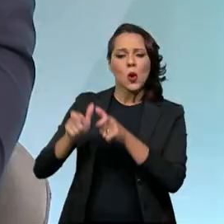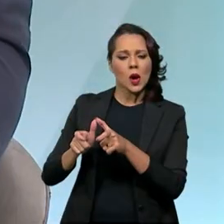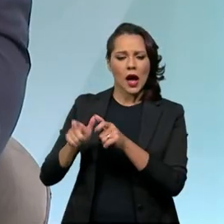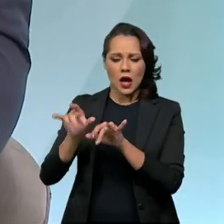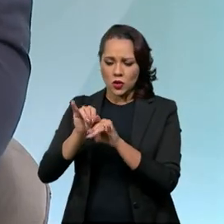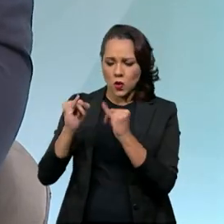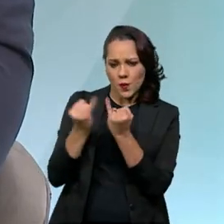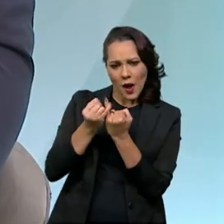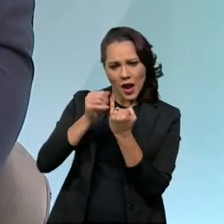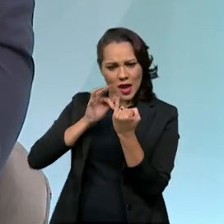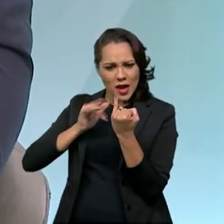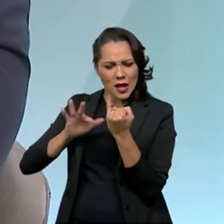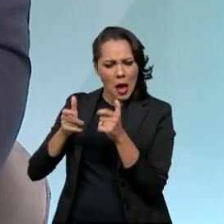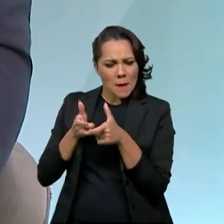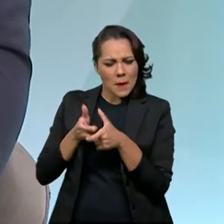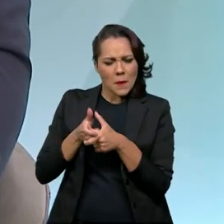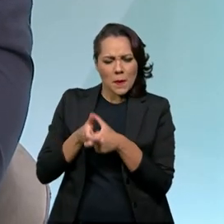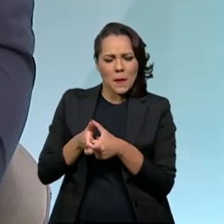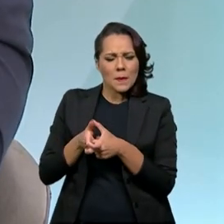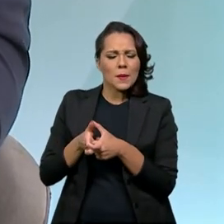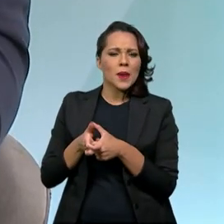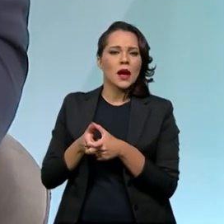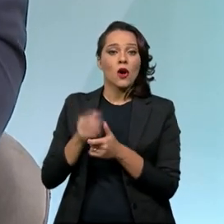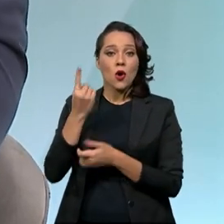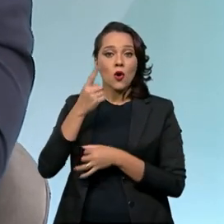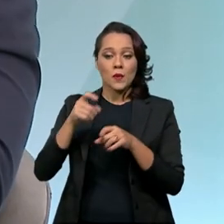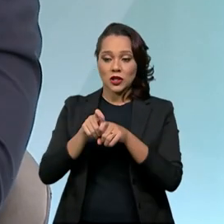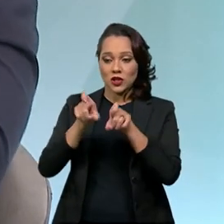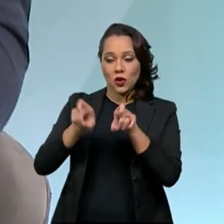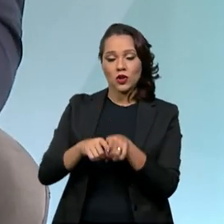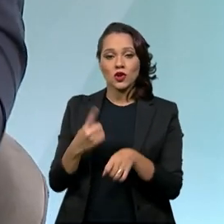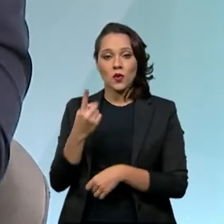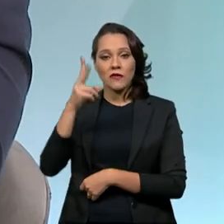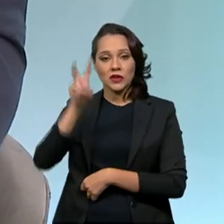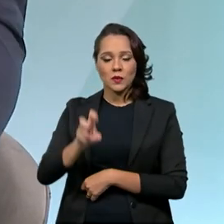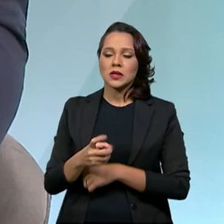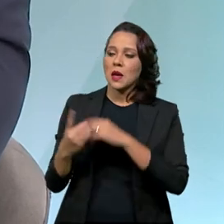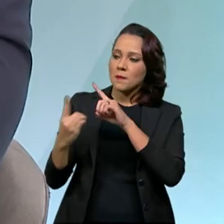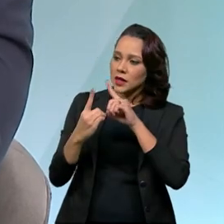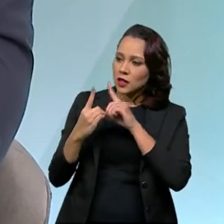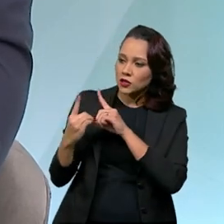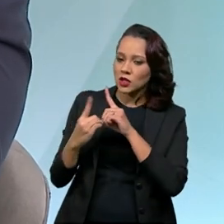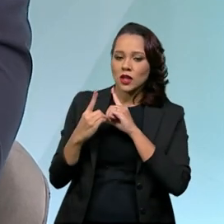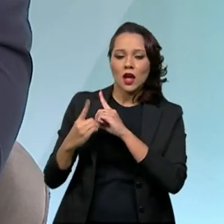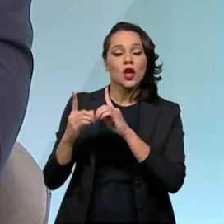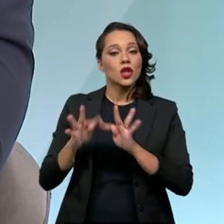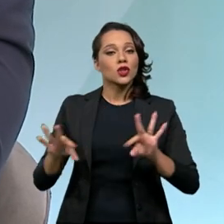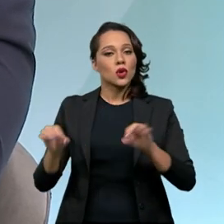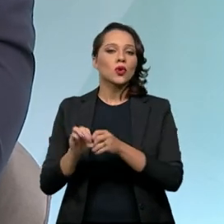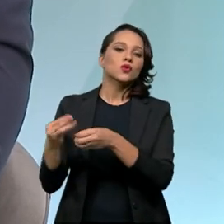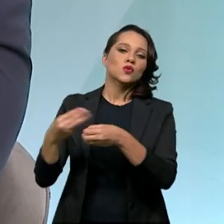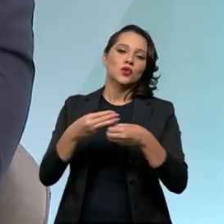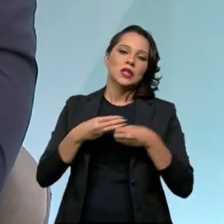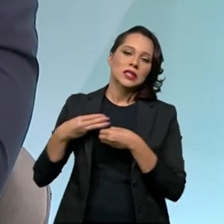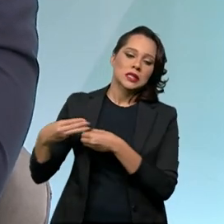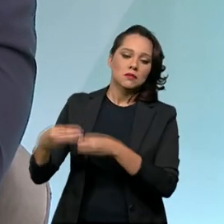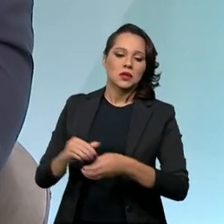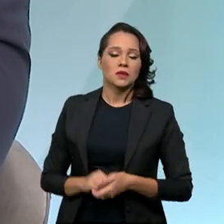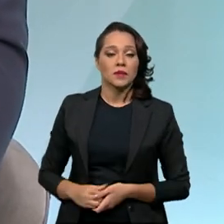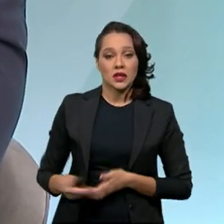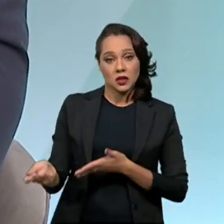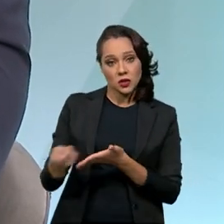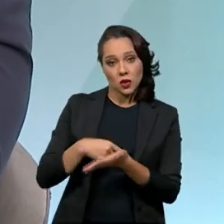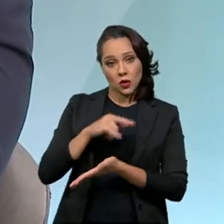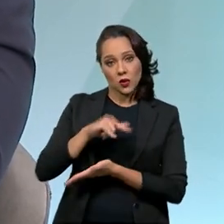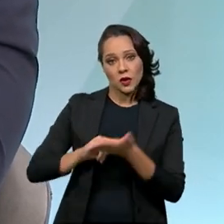numa ilha que é metade do tamanho de Portugal, vê uma ginecologista, uma vez no mês, para atender todos os municípios. Assinamos